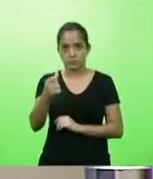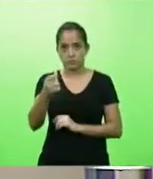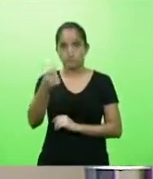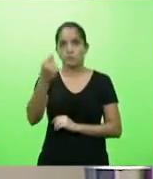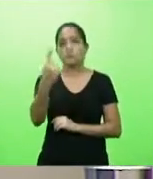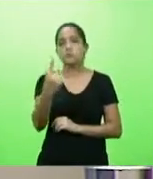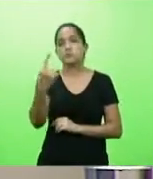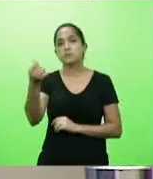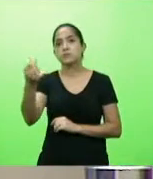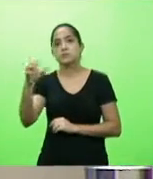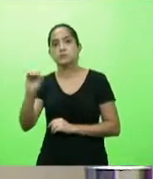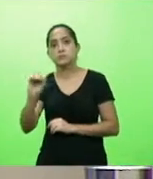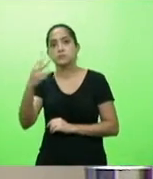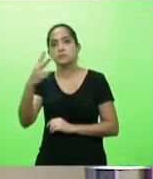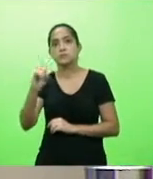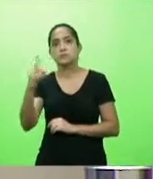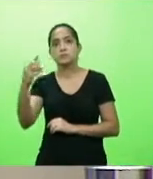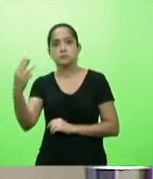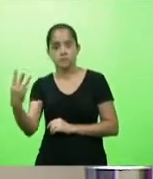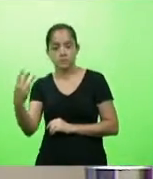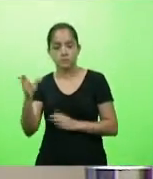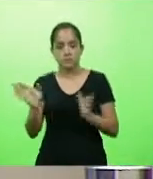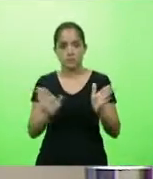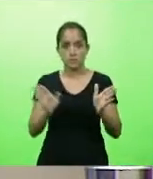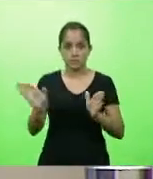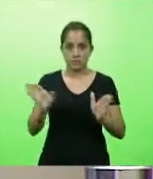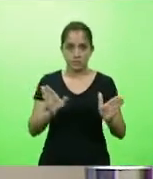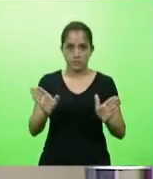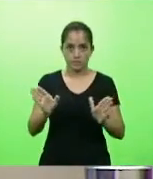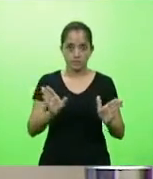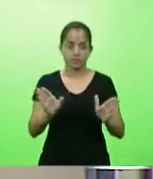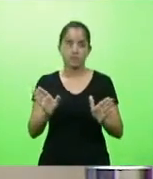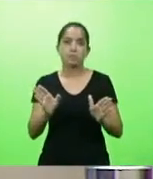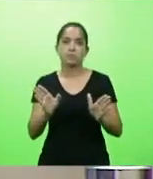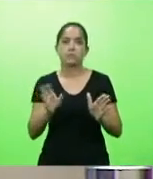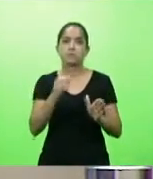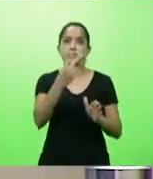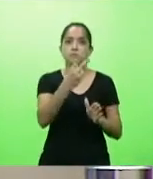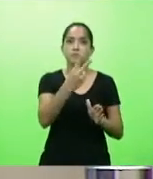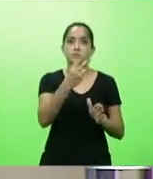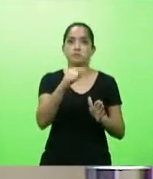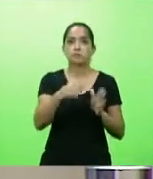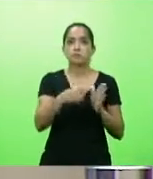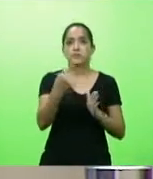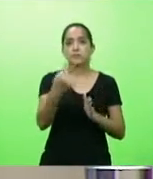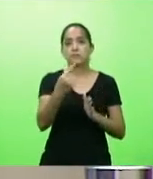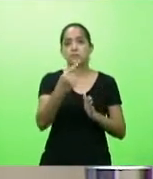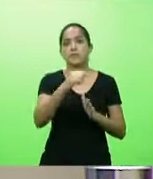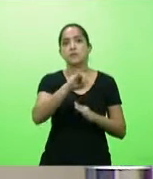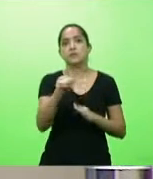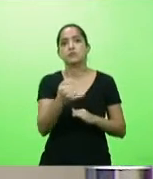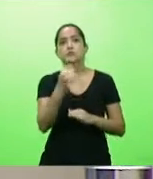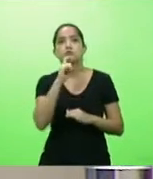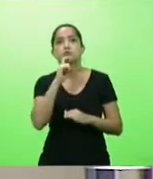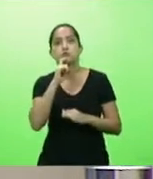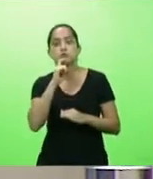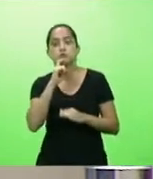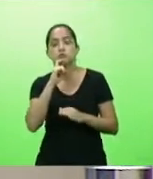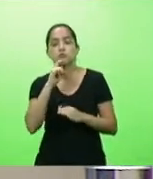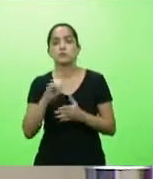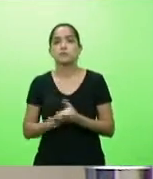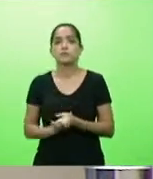de 2013, relativos ao período de apuração de 1º de julho de 2020 a 31 de março de 2021,